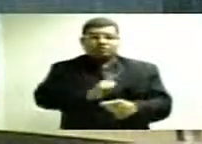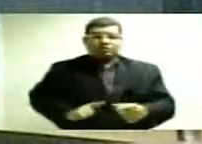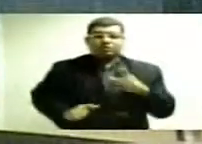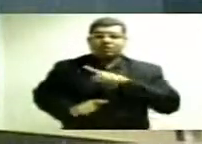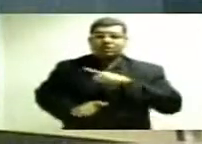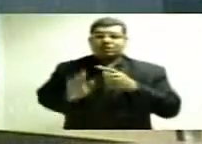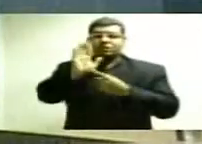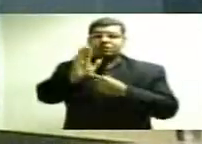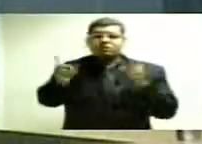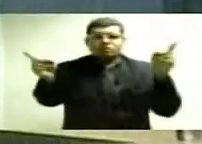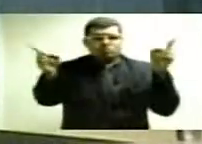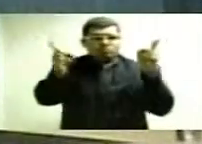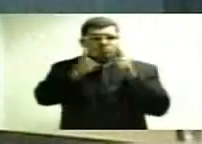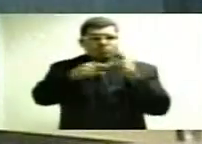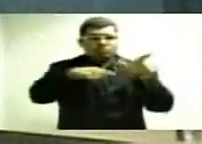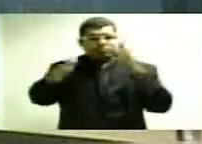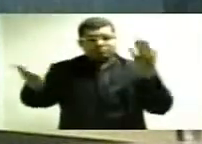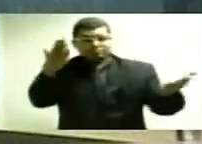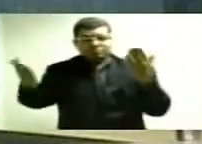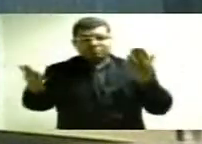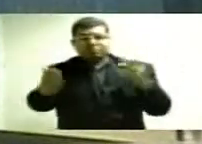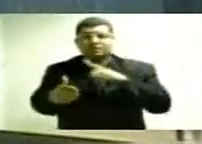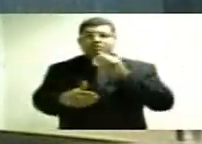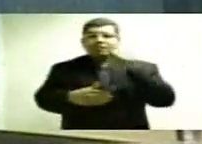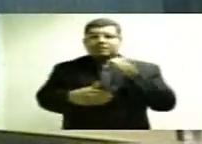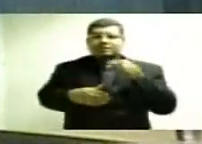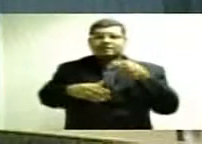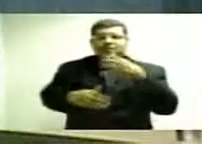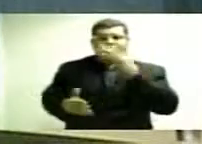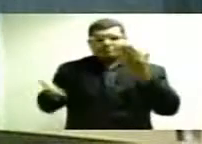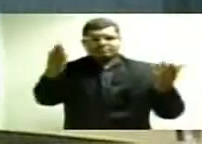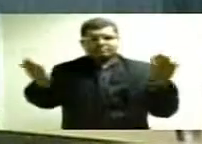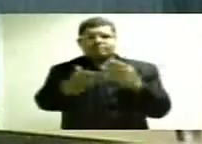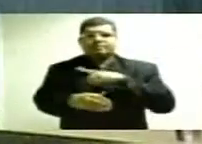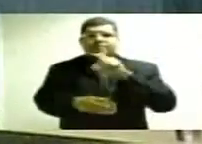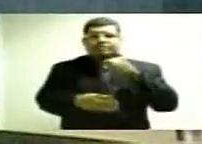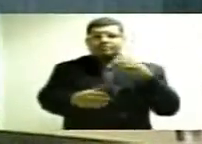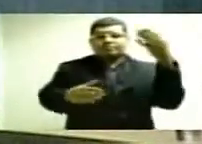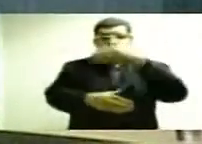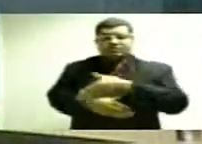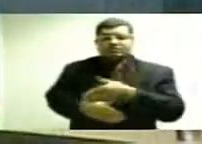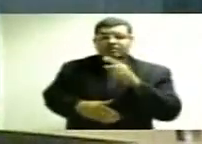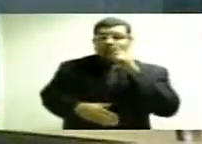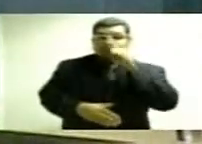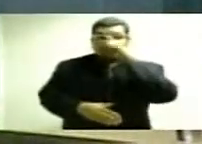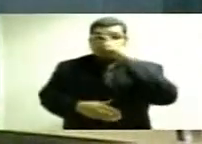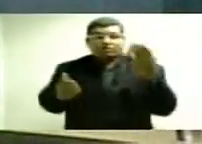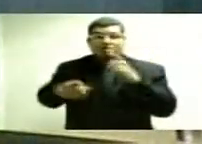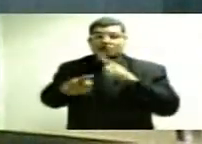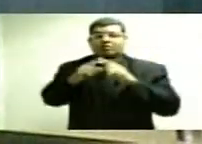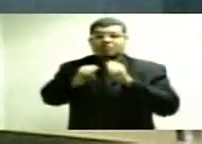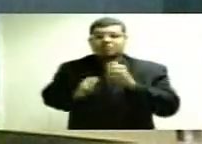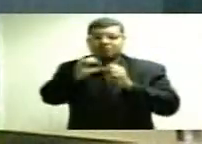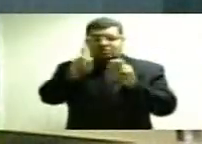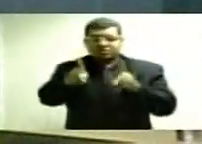tenta tomar para diminuir esse equilíbrio, esse desequilíbrio, ela é absolutamente perigosa para